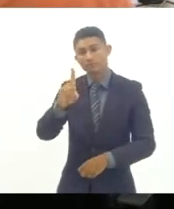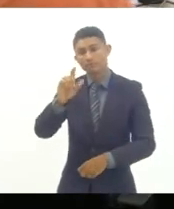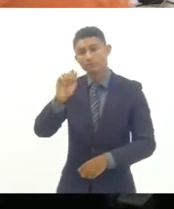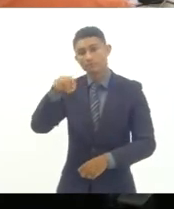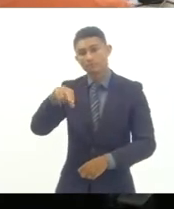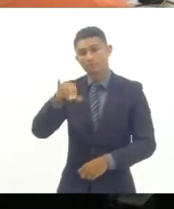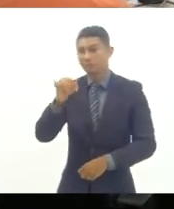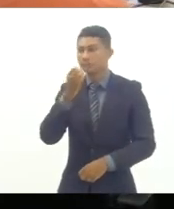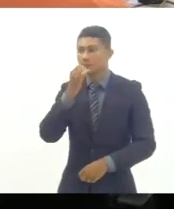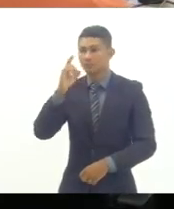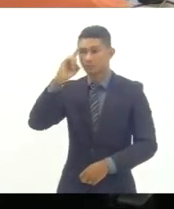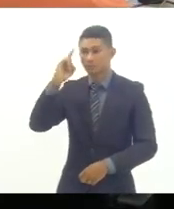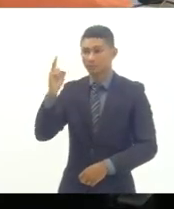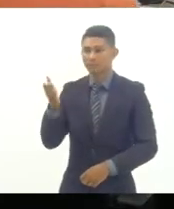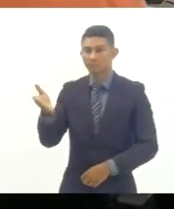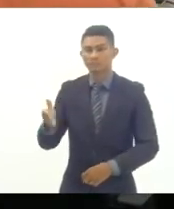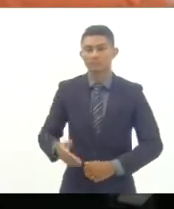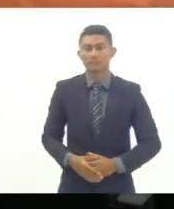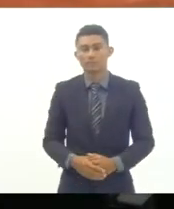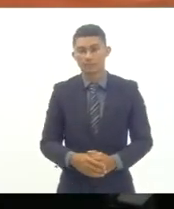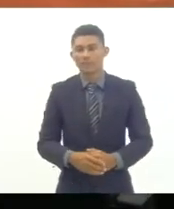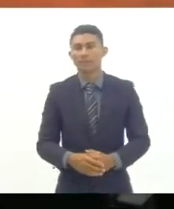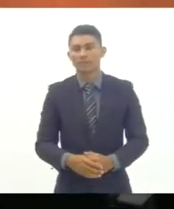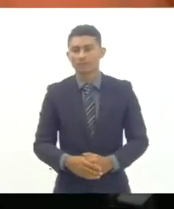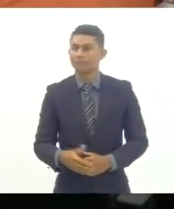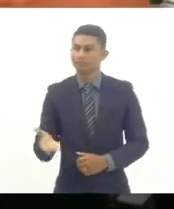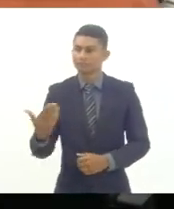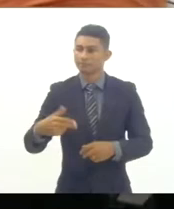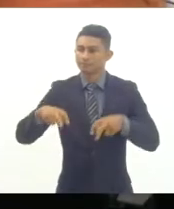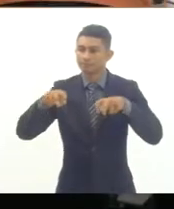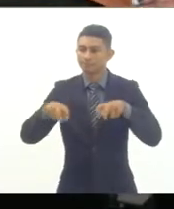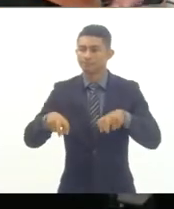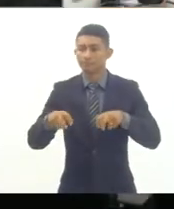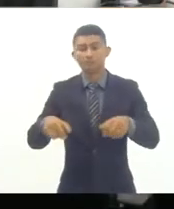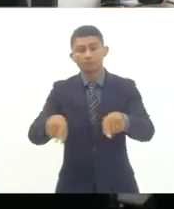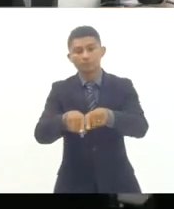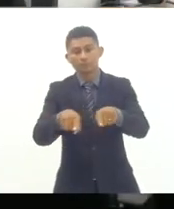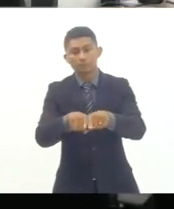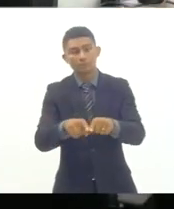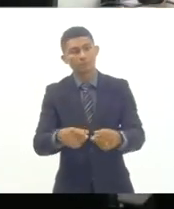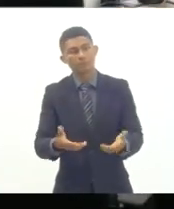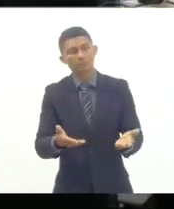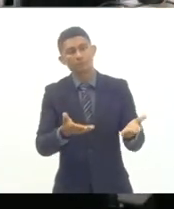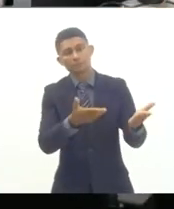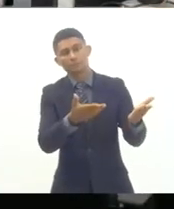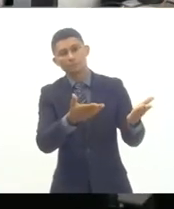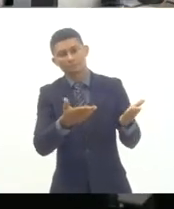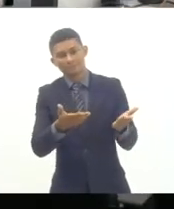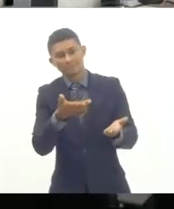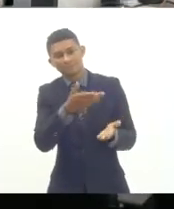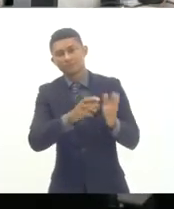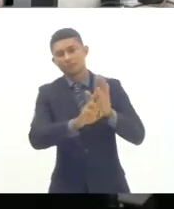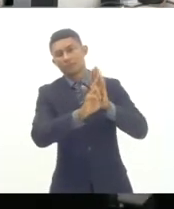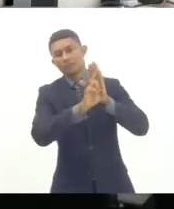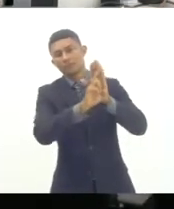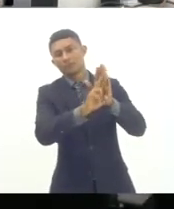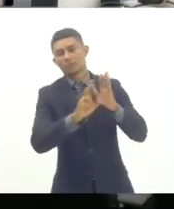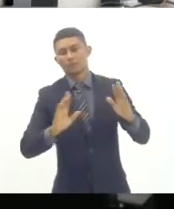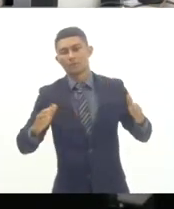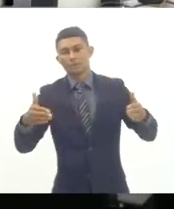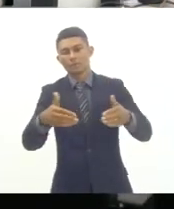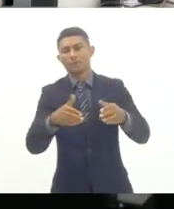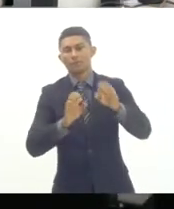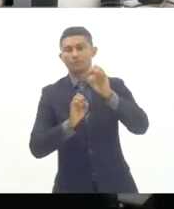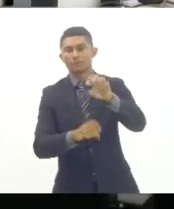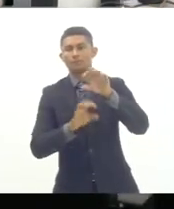Bom dia, Dani. Solicito que eu vejo mais uma cadeira aqui. E chamo para fazer uso da palavra a representante aqui do Fórum Estadual de